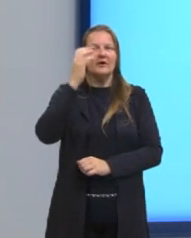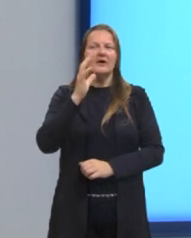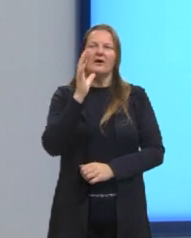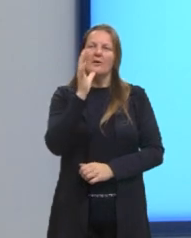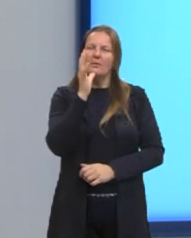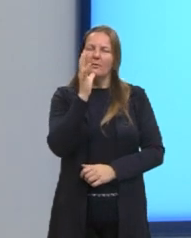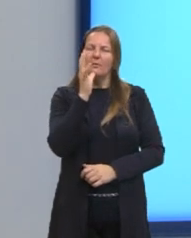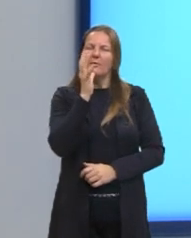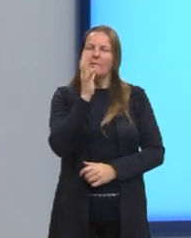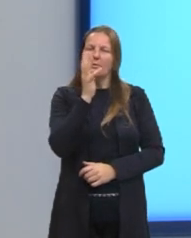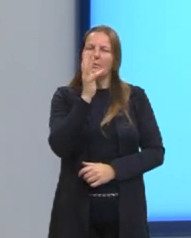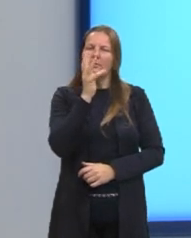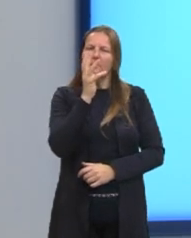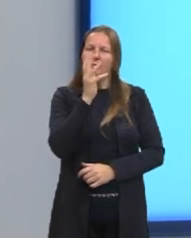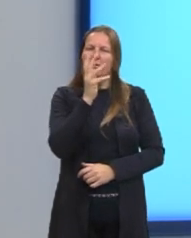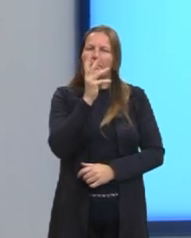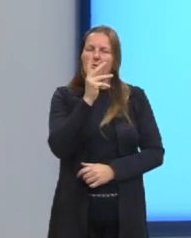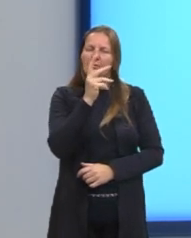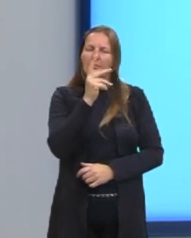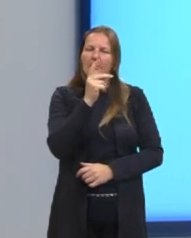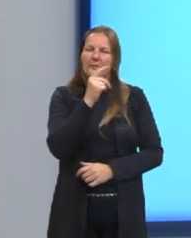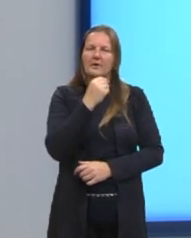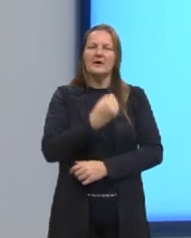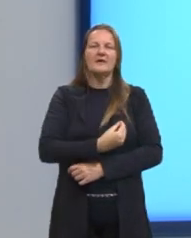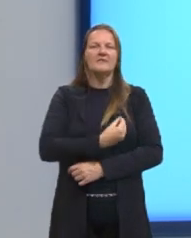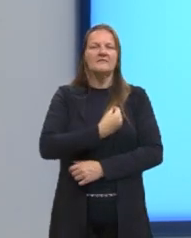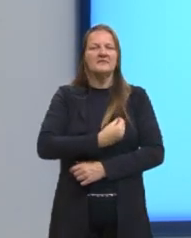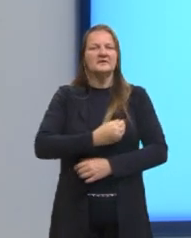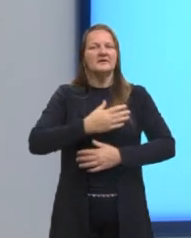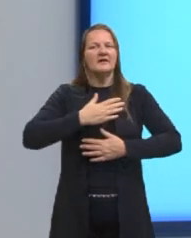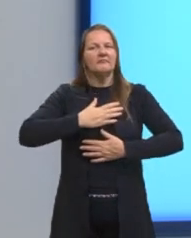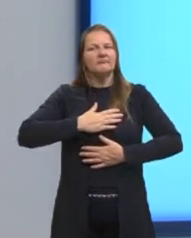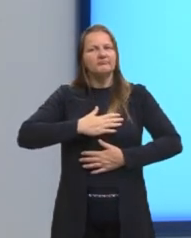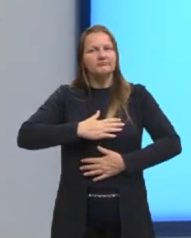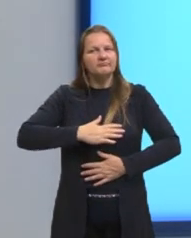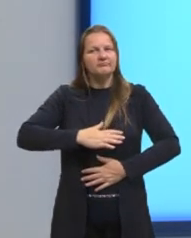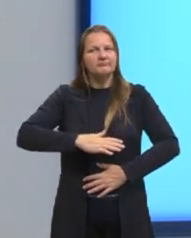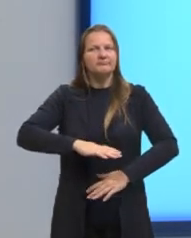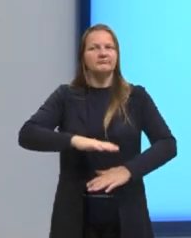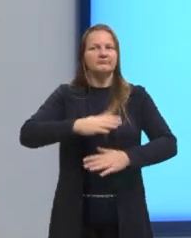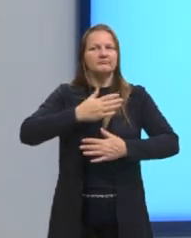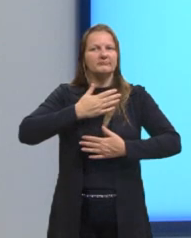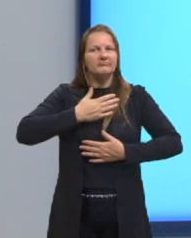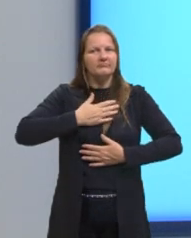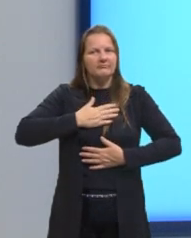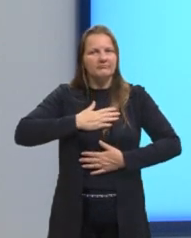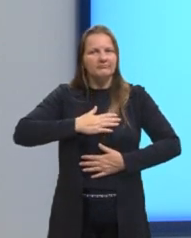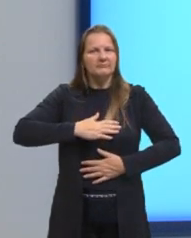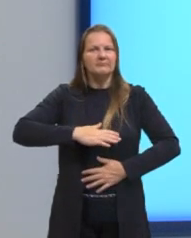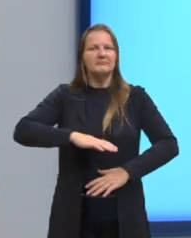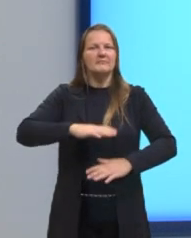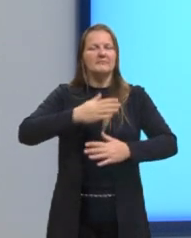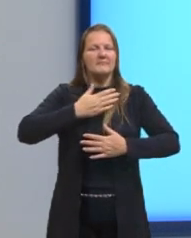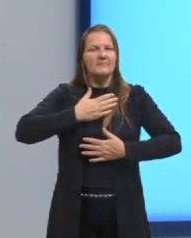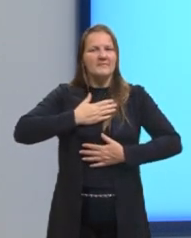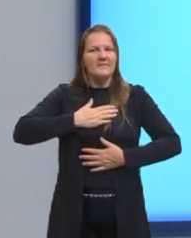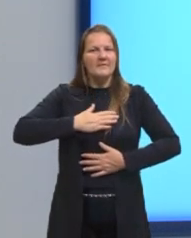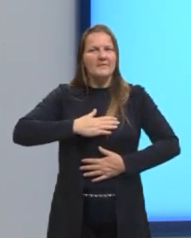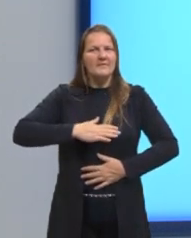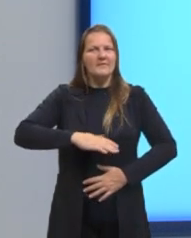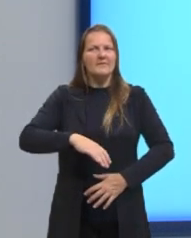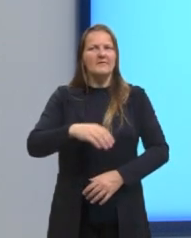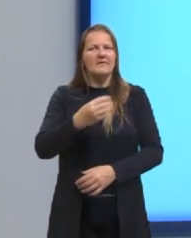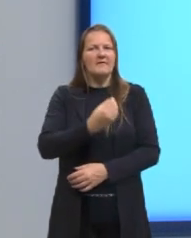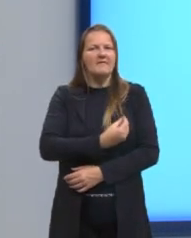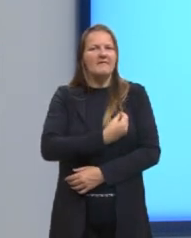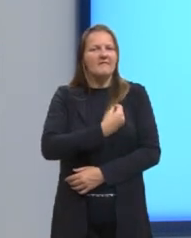life é vida lenta. Certo? E aí, traz a ideia de quê? O que esse slow life traz a ideia?